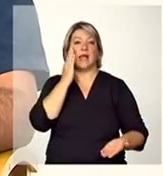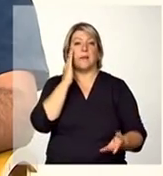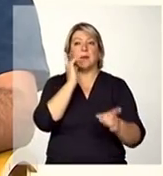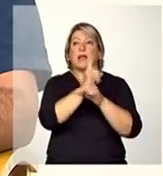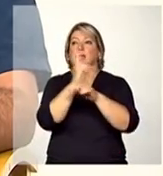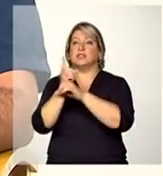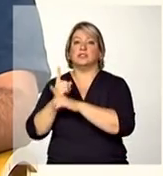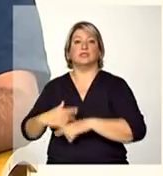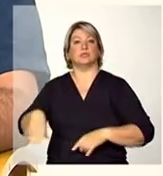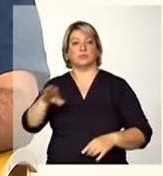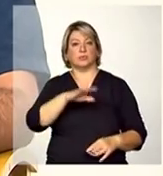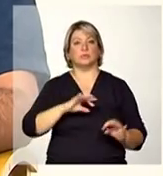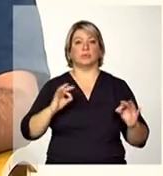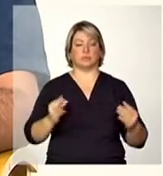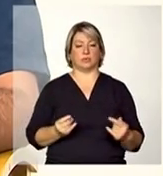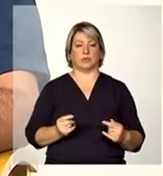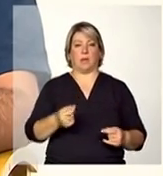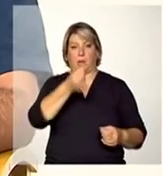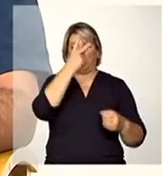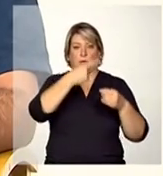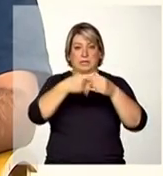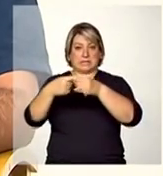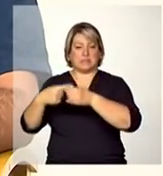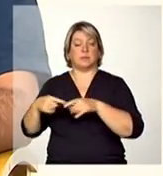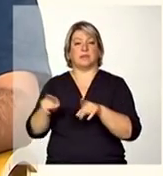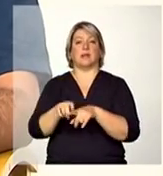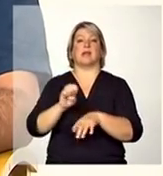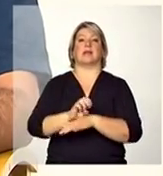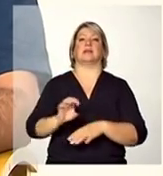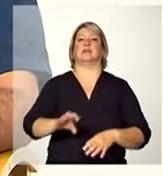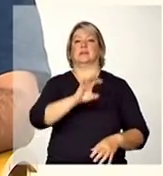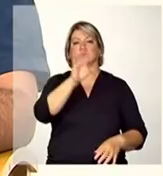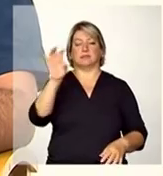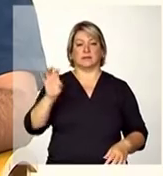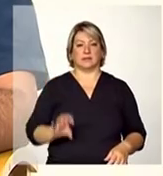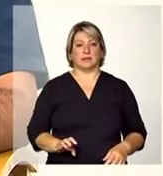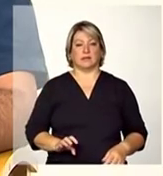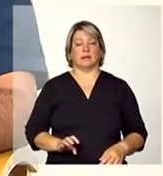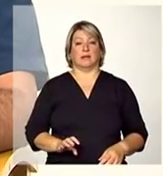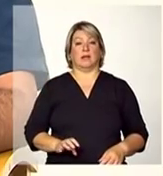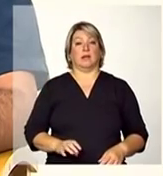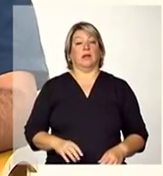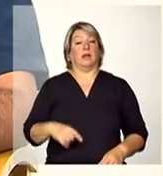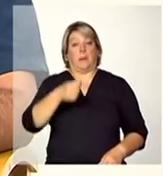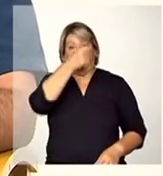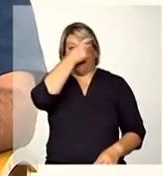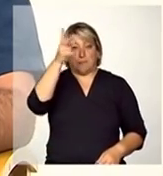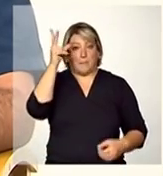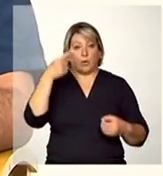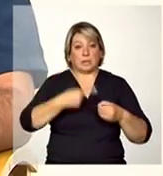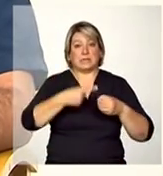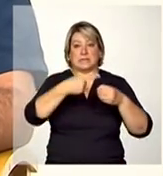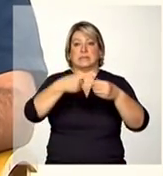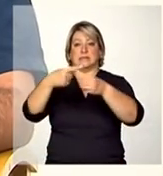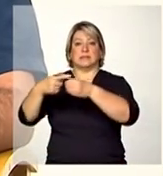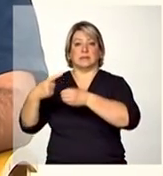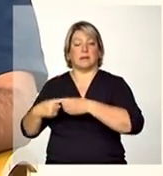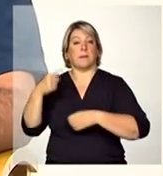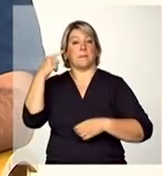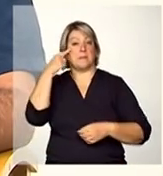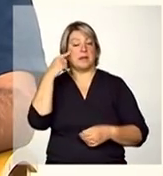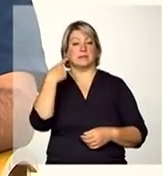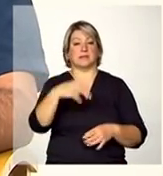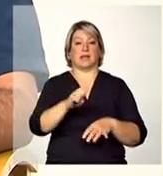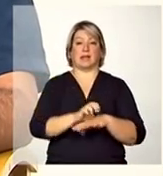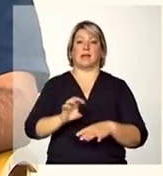município tanto no município quanto no estado então seria interessante é interessante que os municípios pensem o seu território e que o estado pense